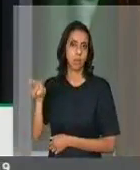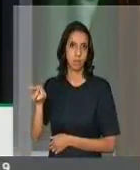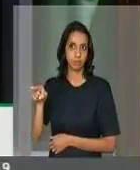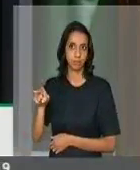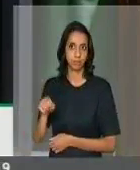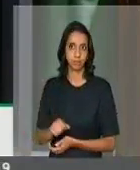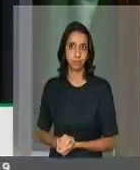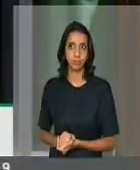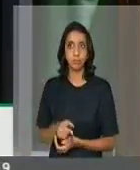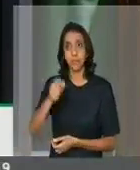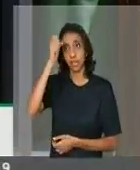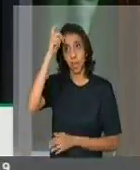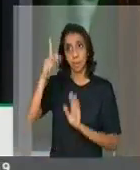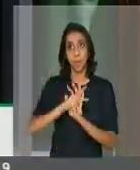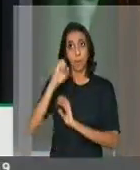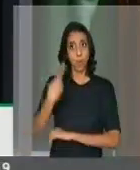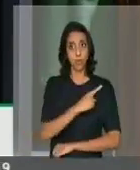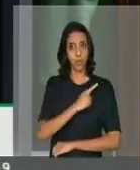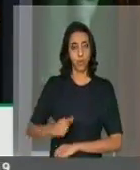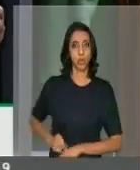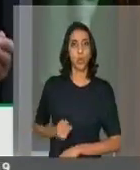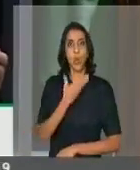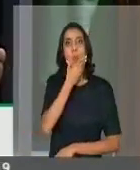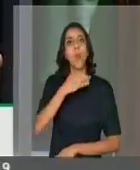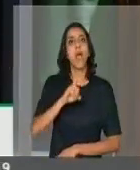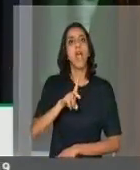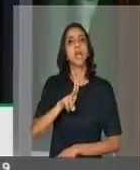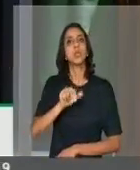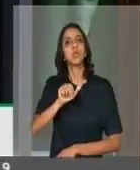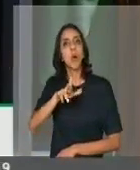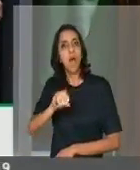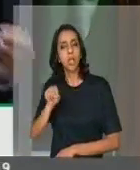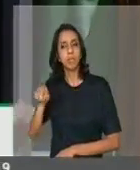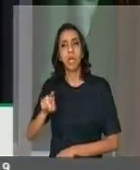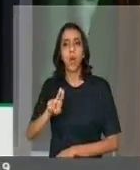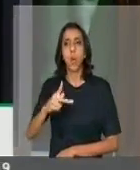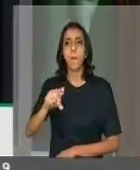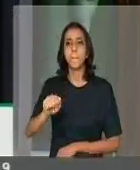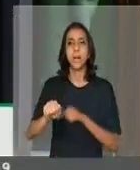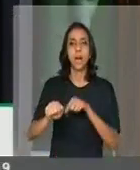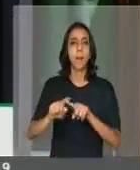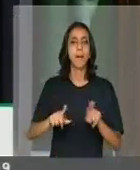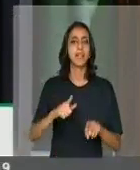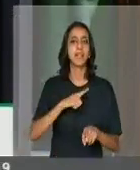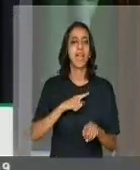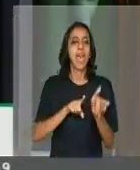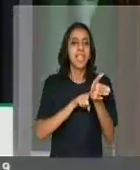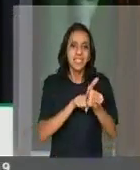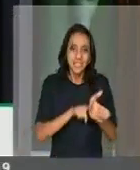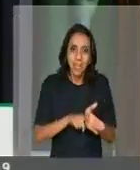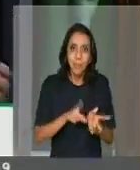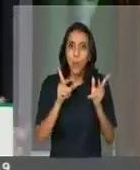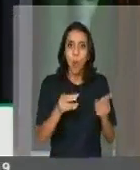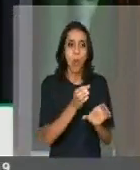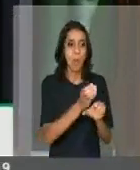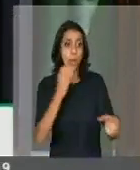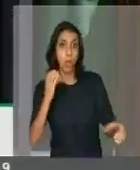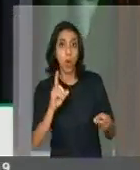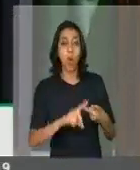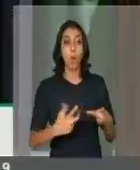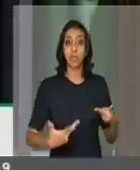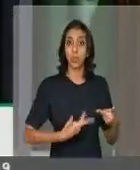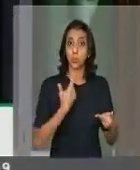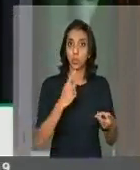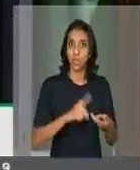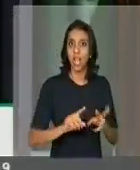criação do ex-governador Eduardo Campos. É uma UPA que tem exames laboratoriais, cirurgias